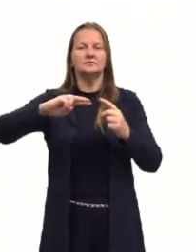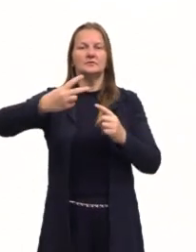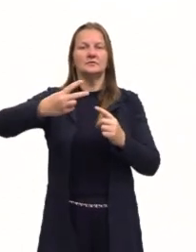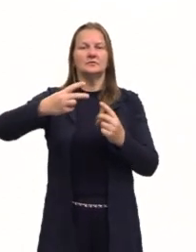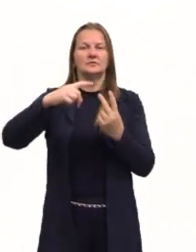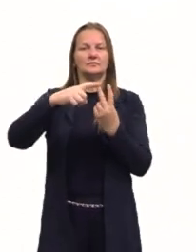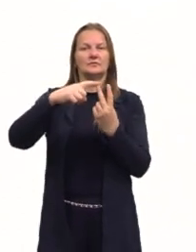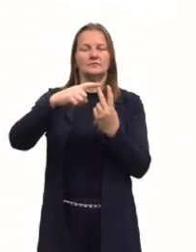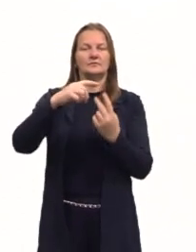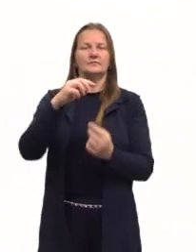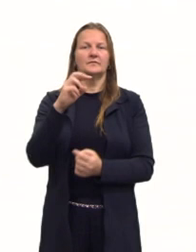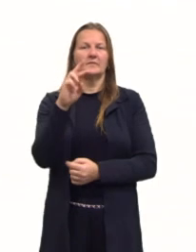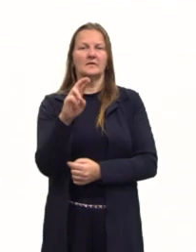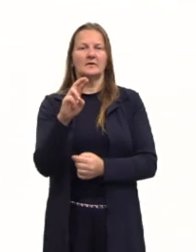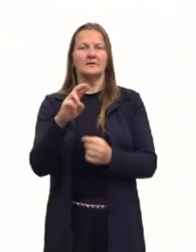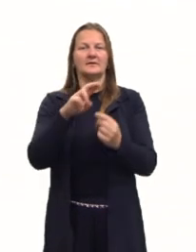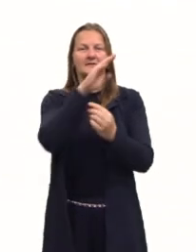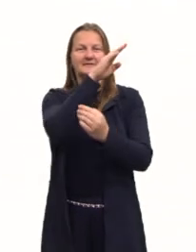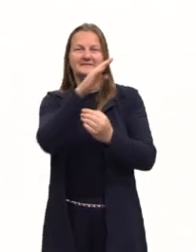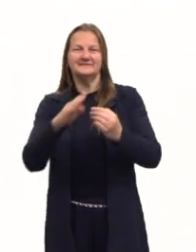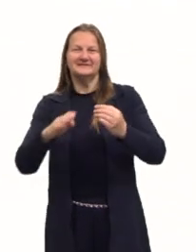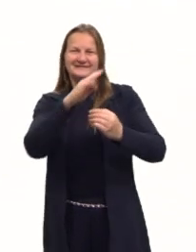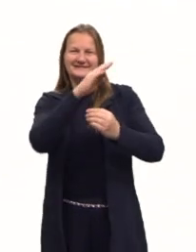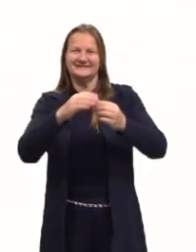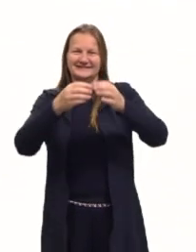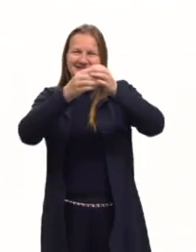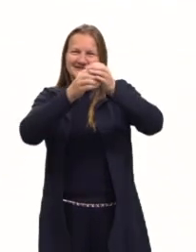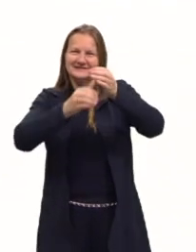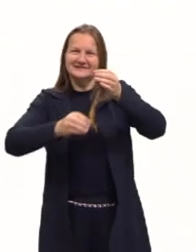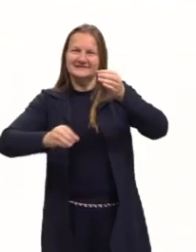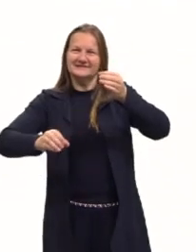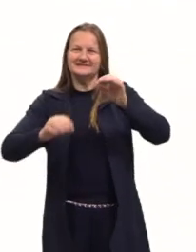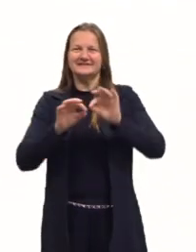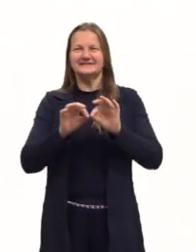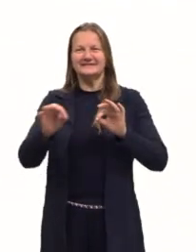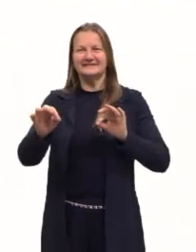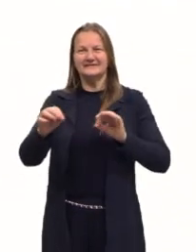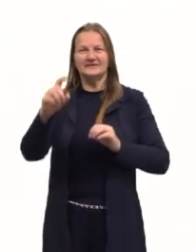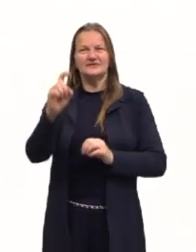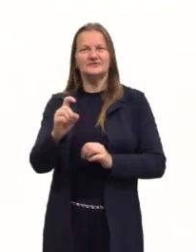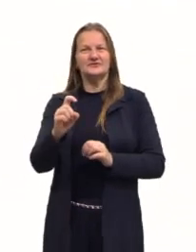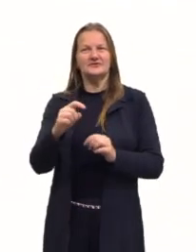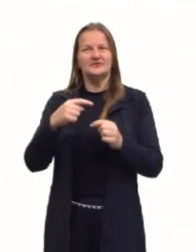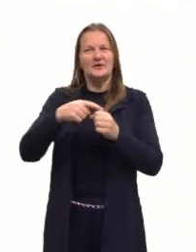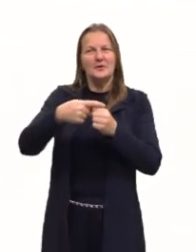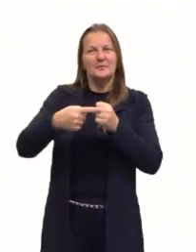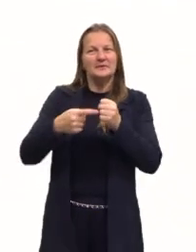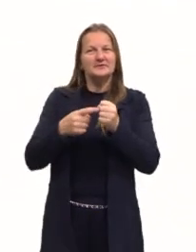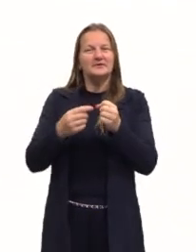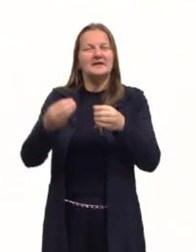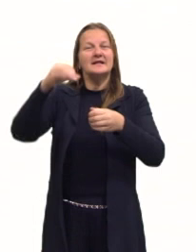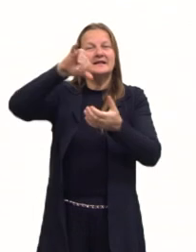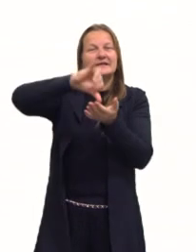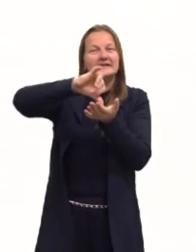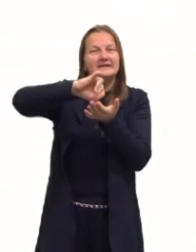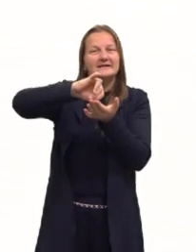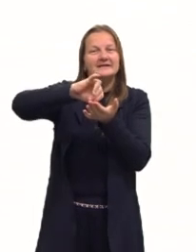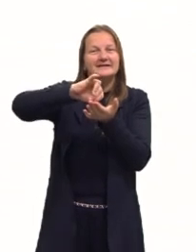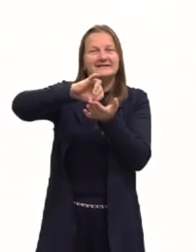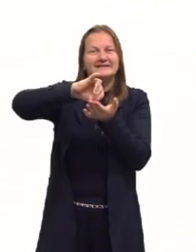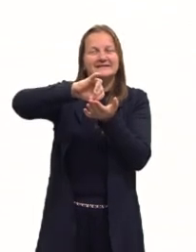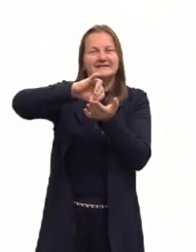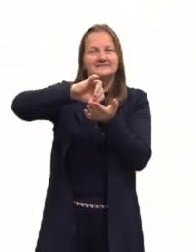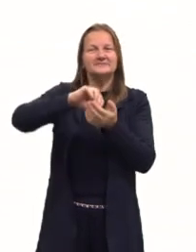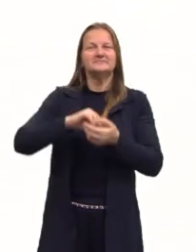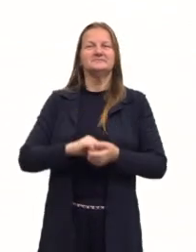da secção transversal do tubo e a distância X da partícula ao centro da secção que a